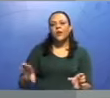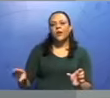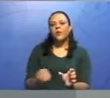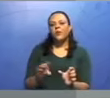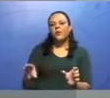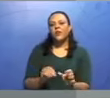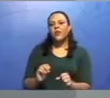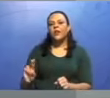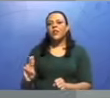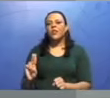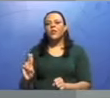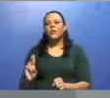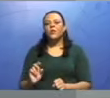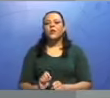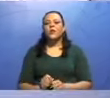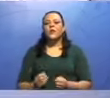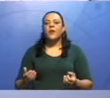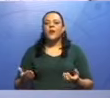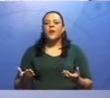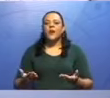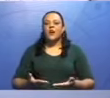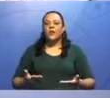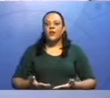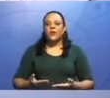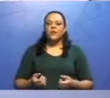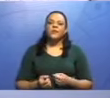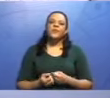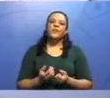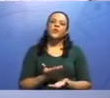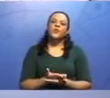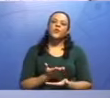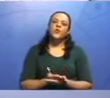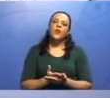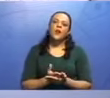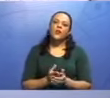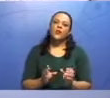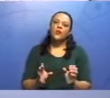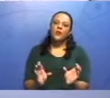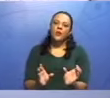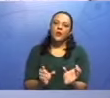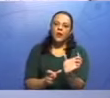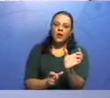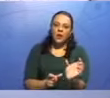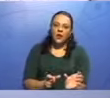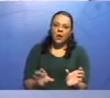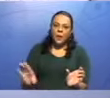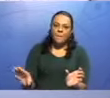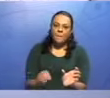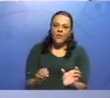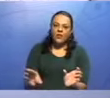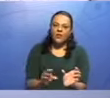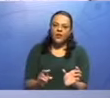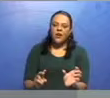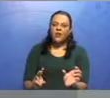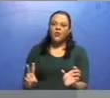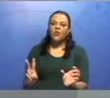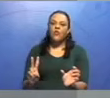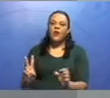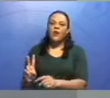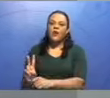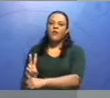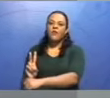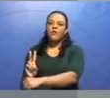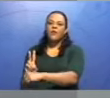e agora a gente vai estudar sobre predicado verbal. E vocês vão ver que não é nada difícil não, que é só abrir a mente, ver que é